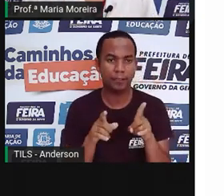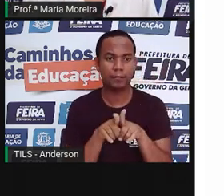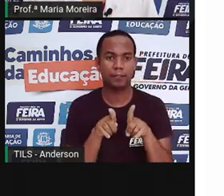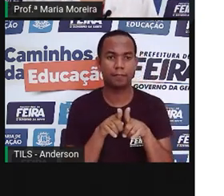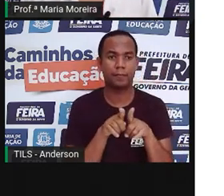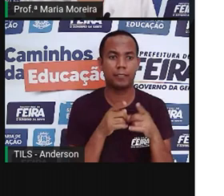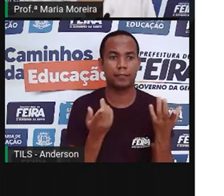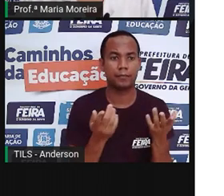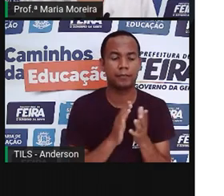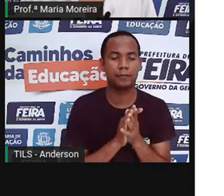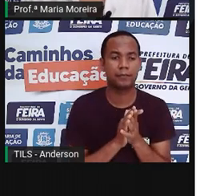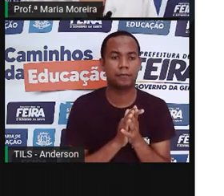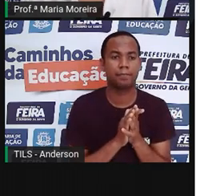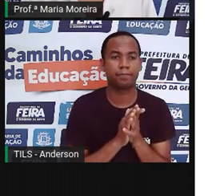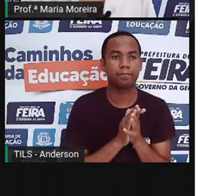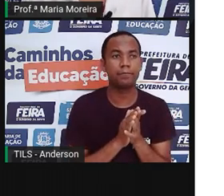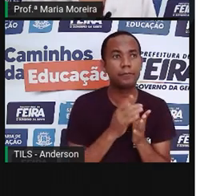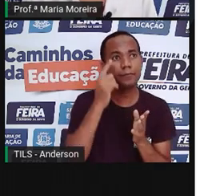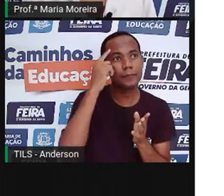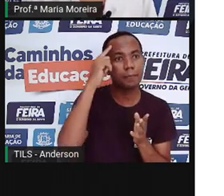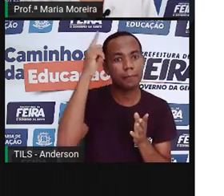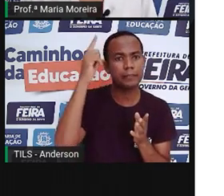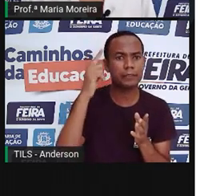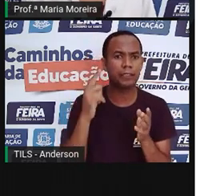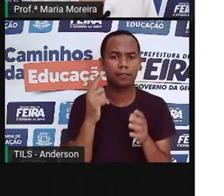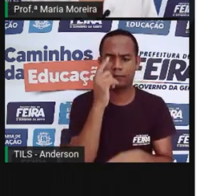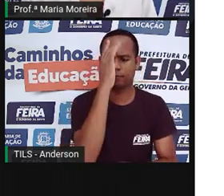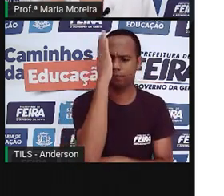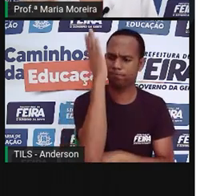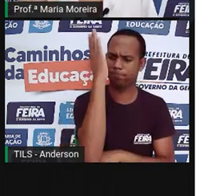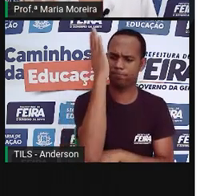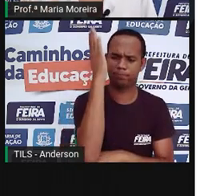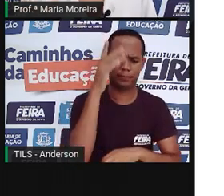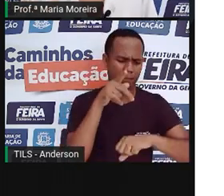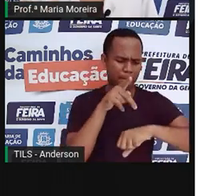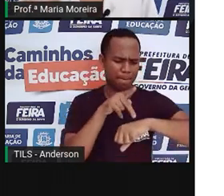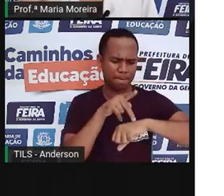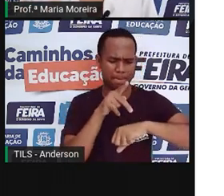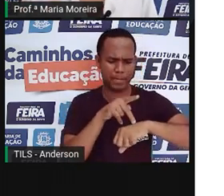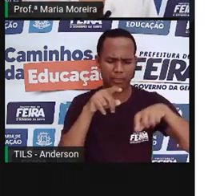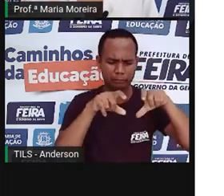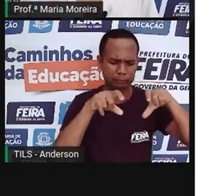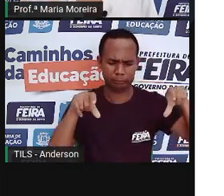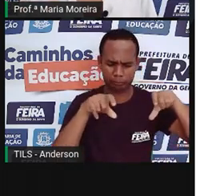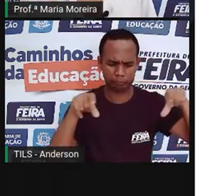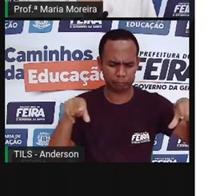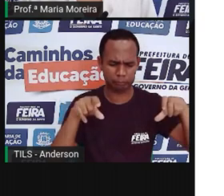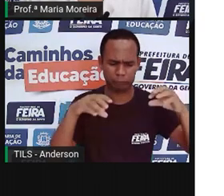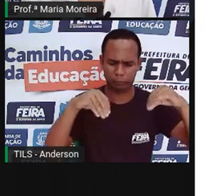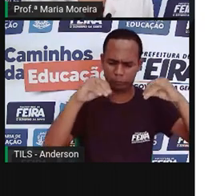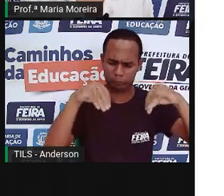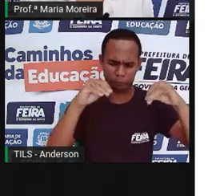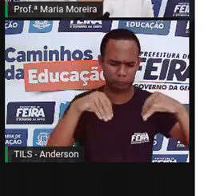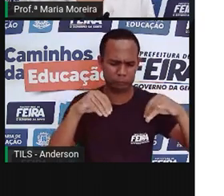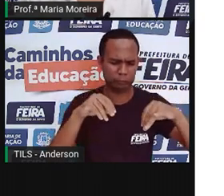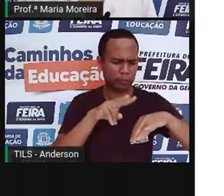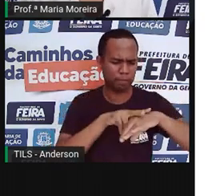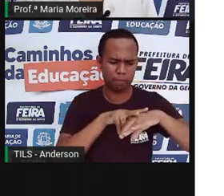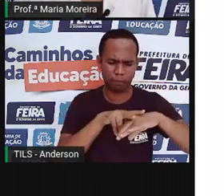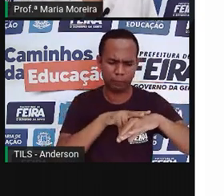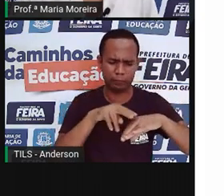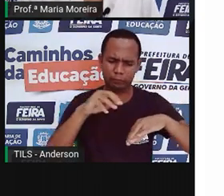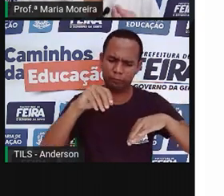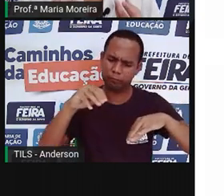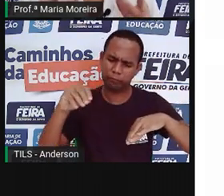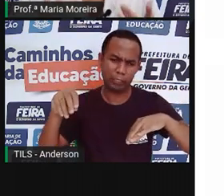inventores de brinquedos. Troncos, pedras, bambu, palha, louça, vidro, areia.